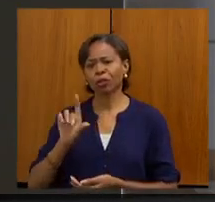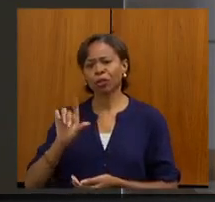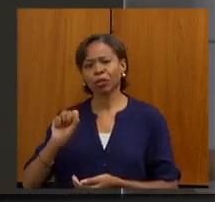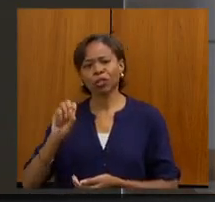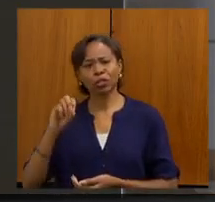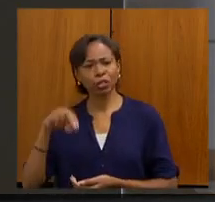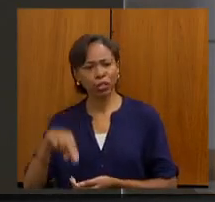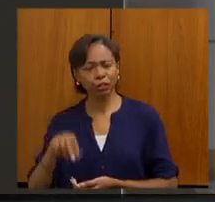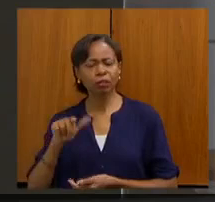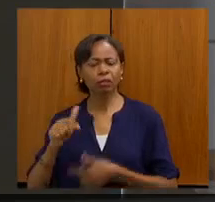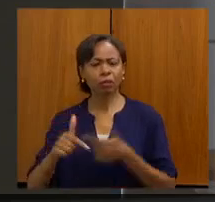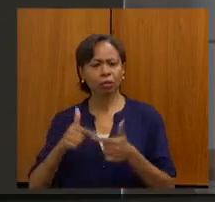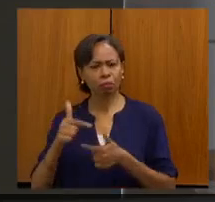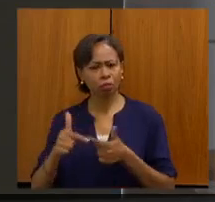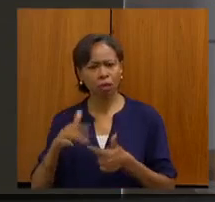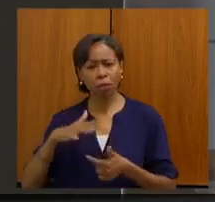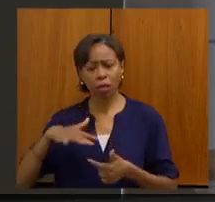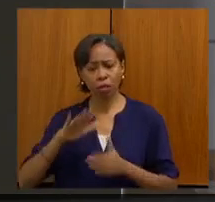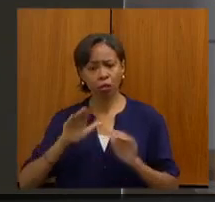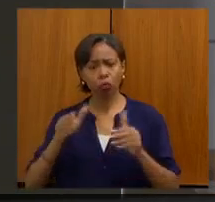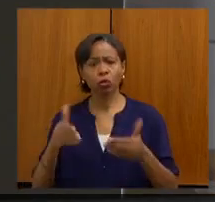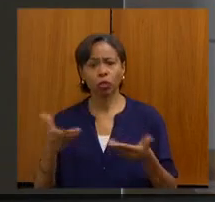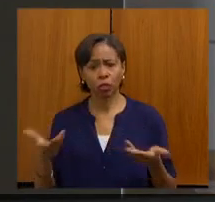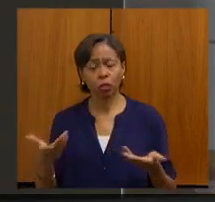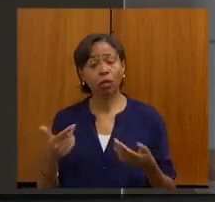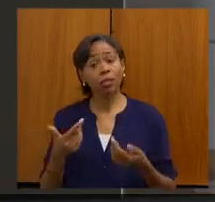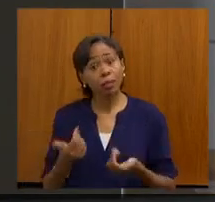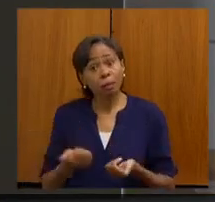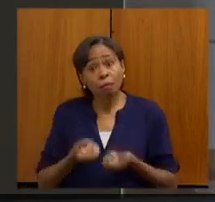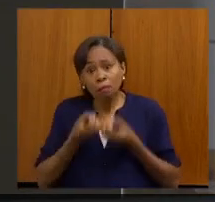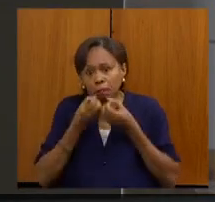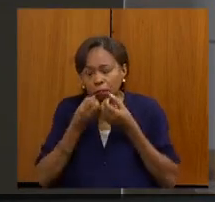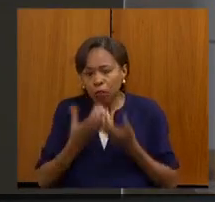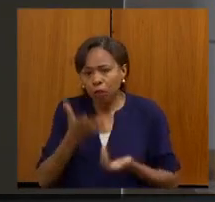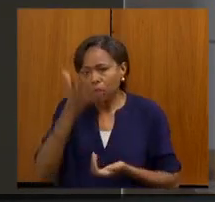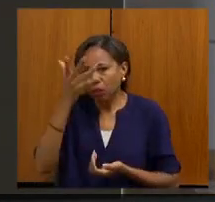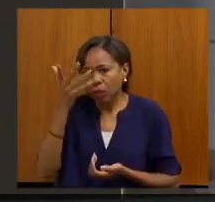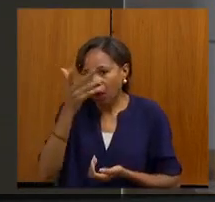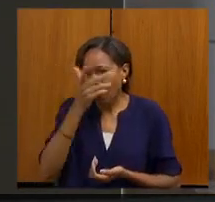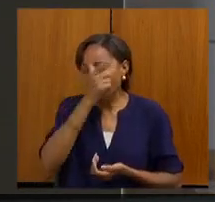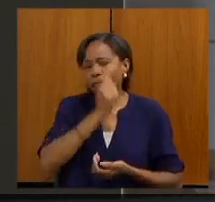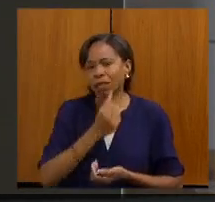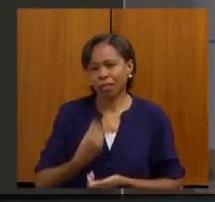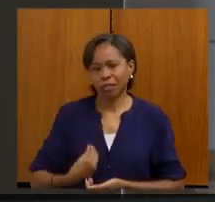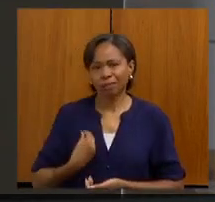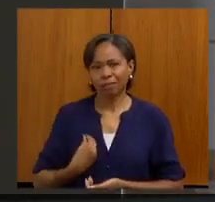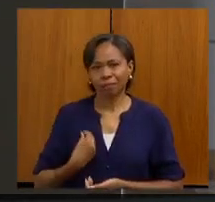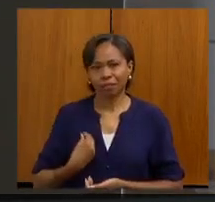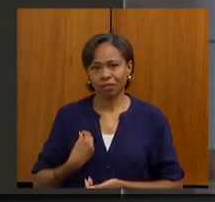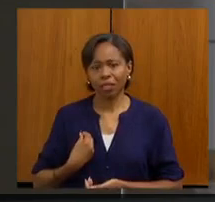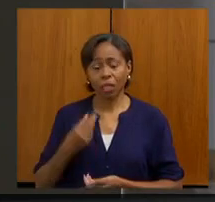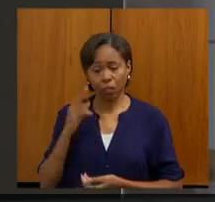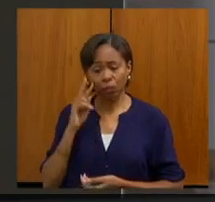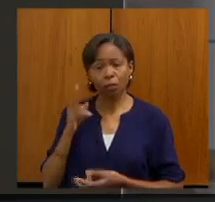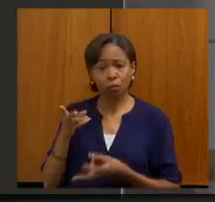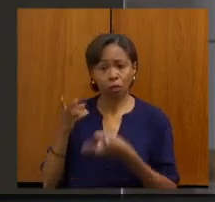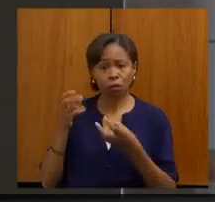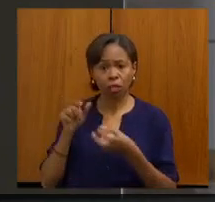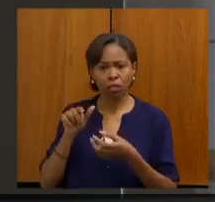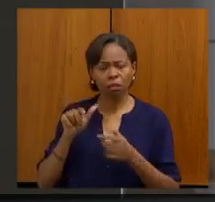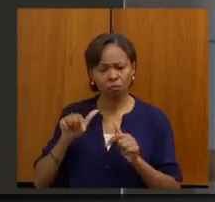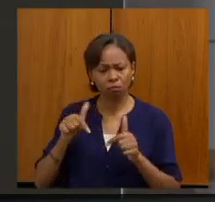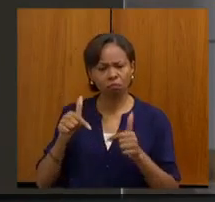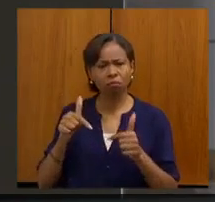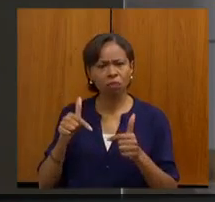região, e nada melhor do que salvar vidas. E isso, nós vemos uma dedicação clara